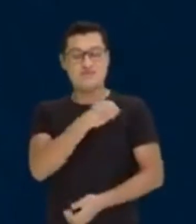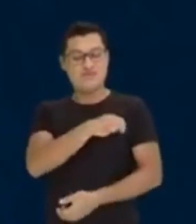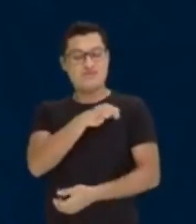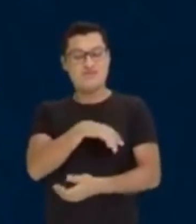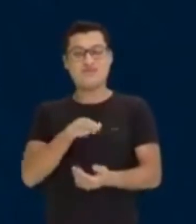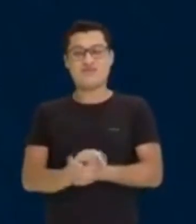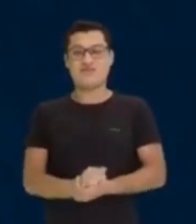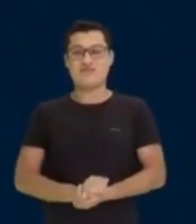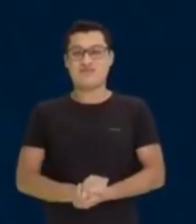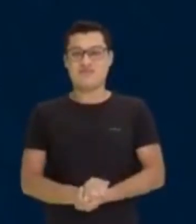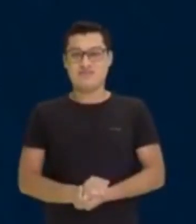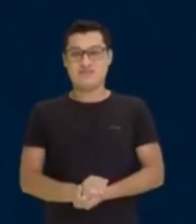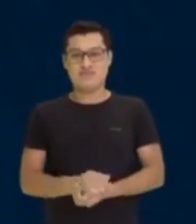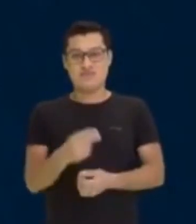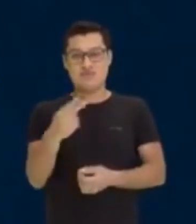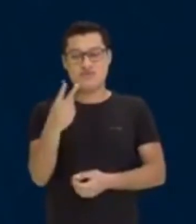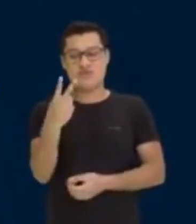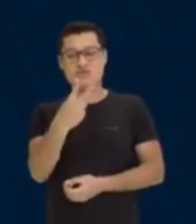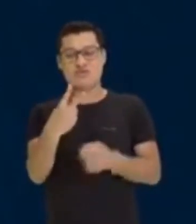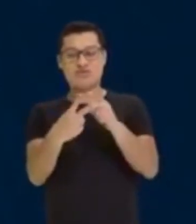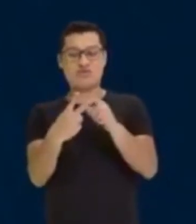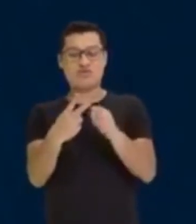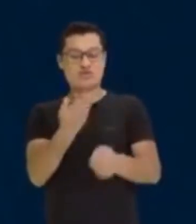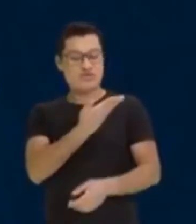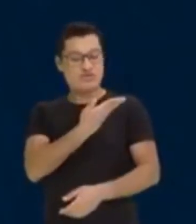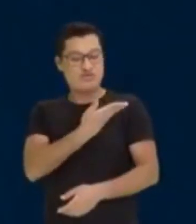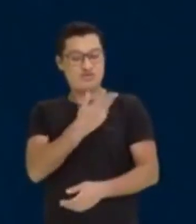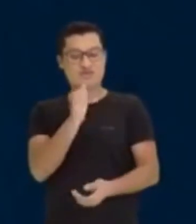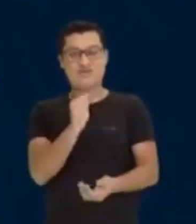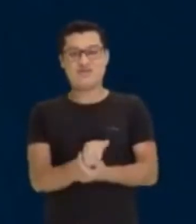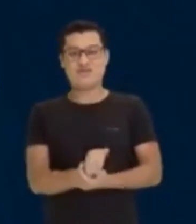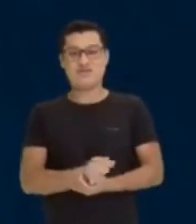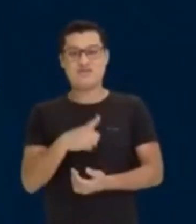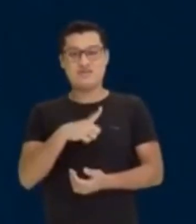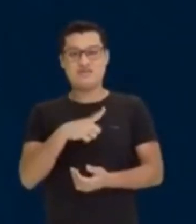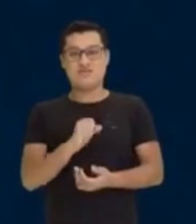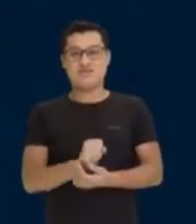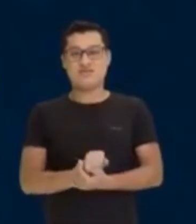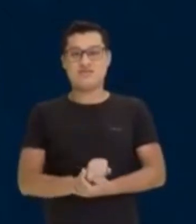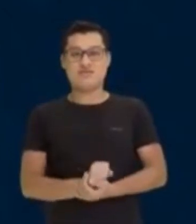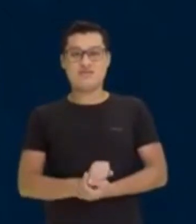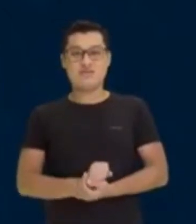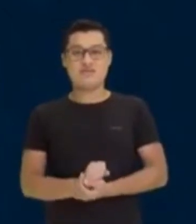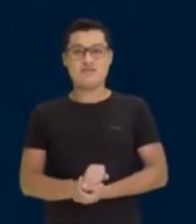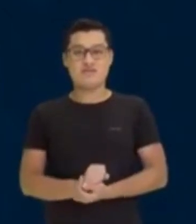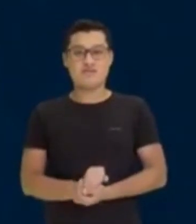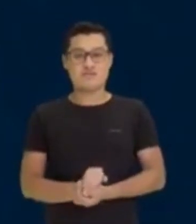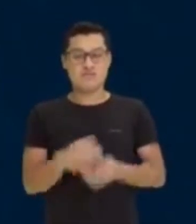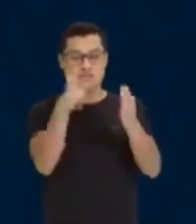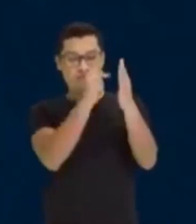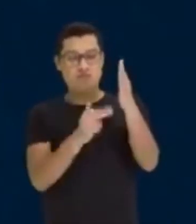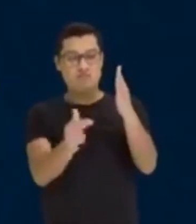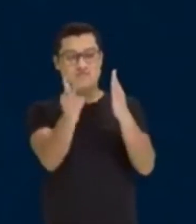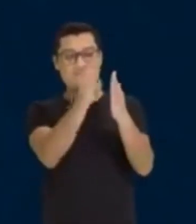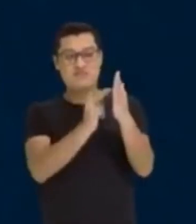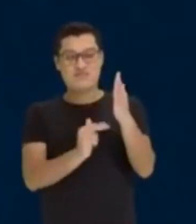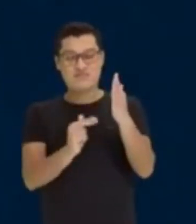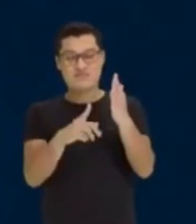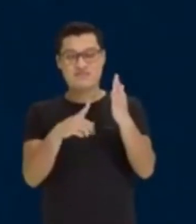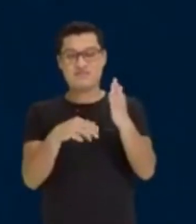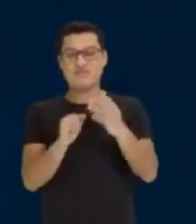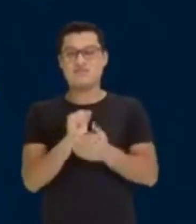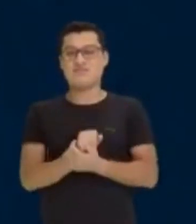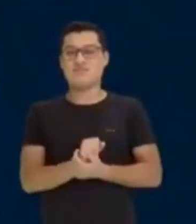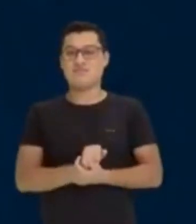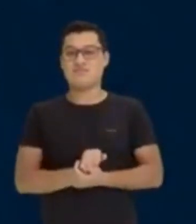-problema com dois amiguinhos aí, olha. Você tem aqui uma imagem aqui, tá? Você tem